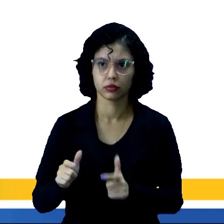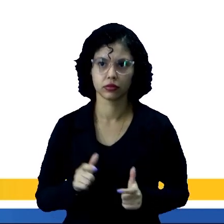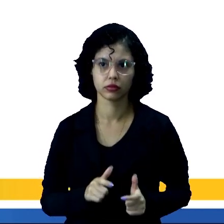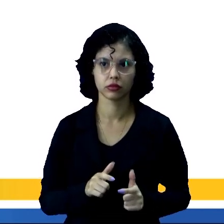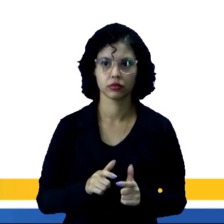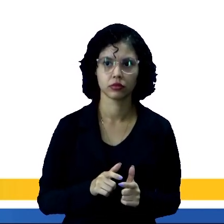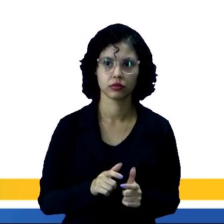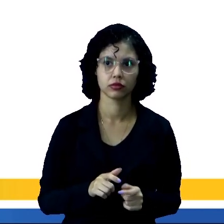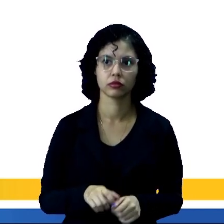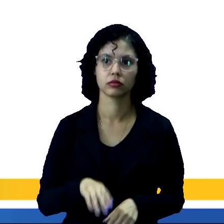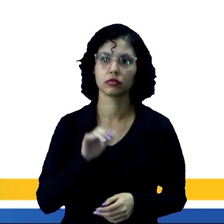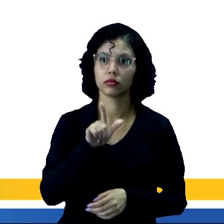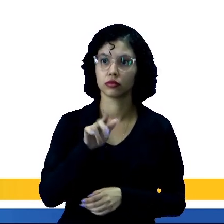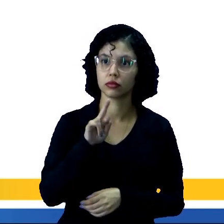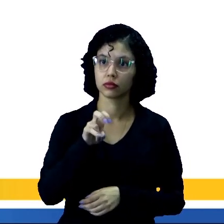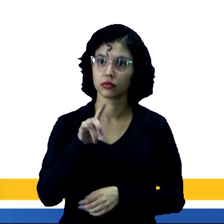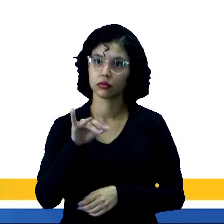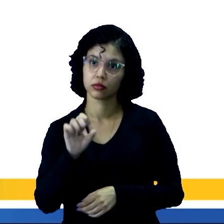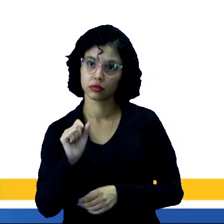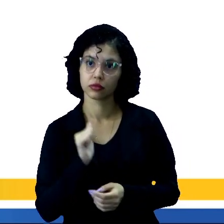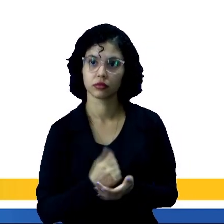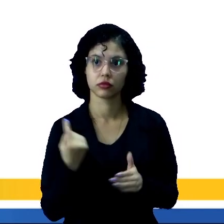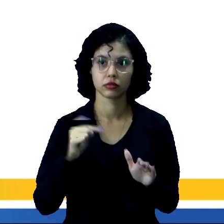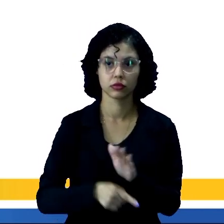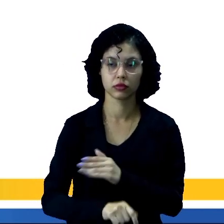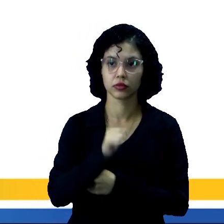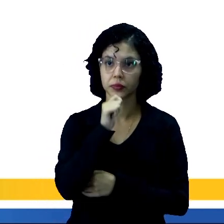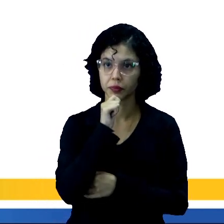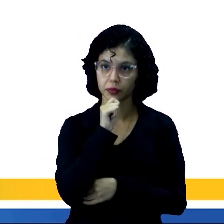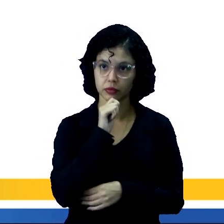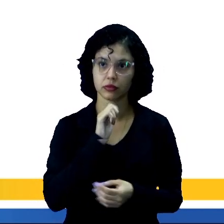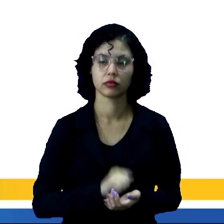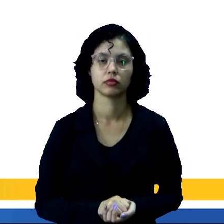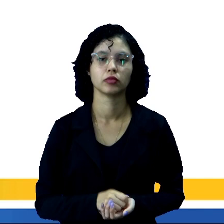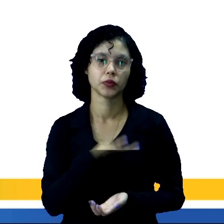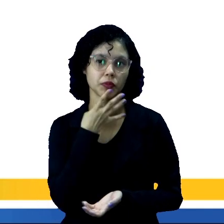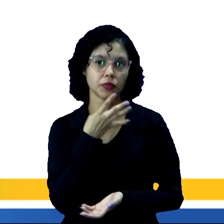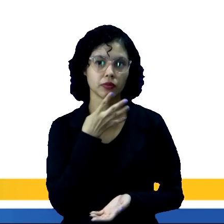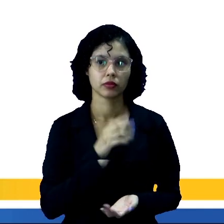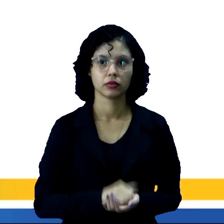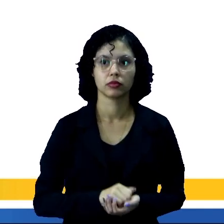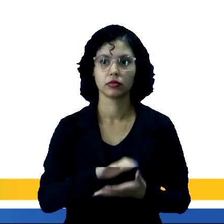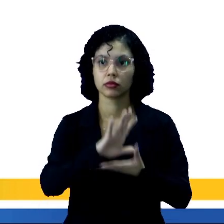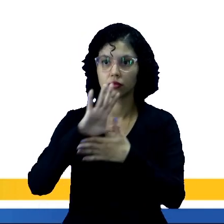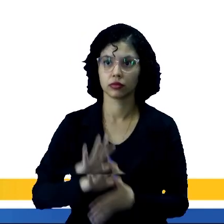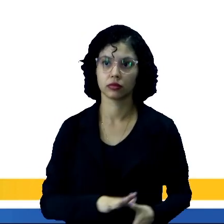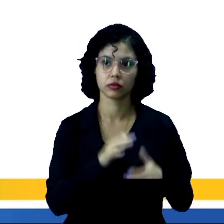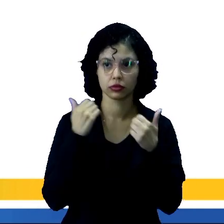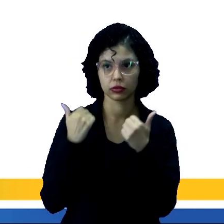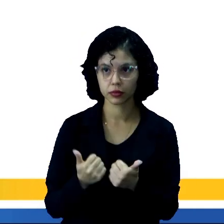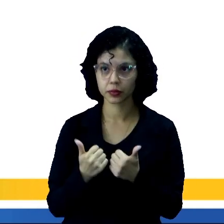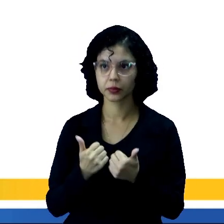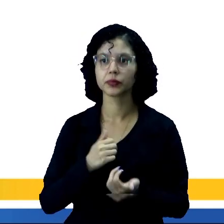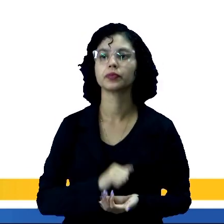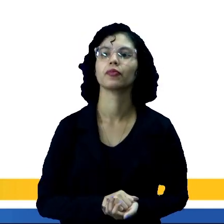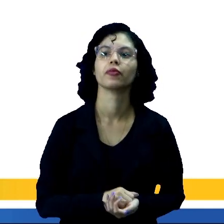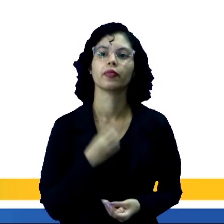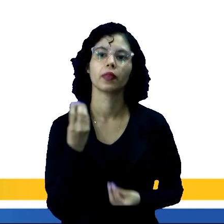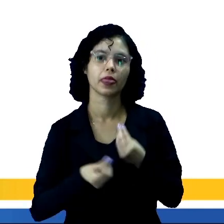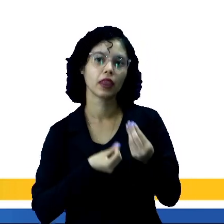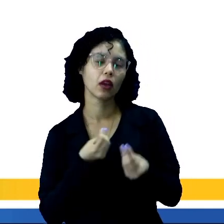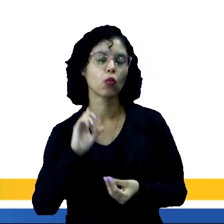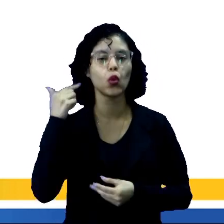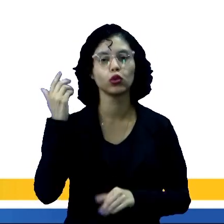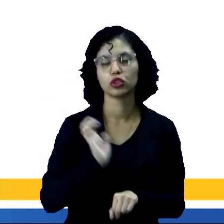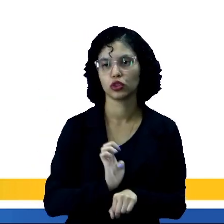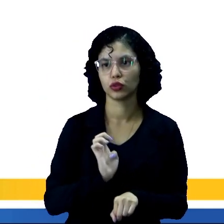nos estados de Alagoas e também estão dentro da área que nós conhecemos como Amazônia Legal, bem como também em outros